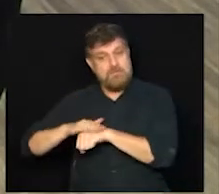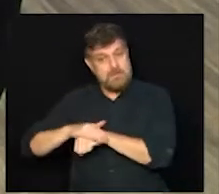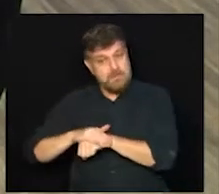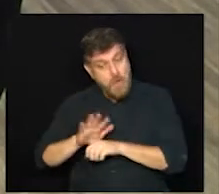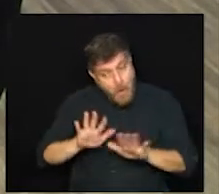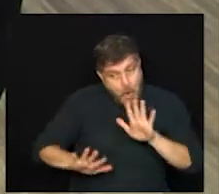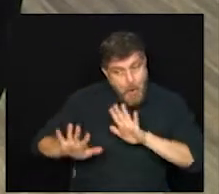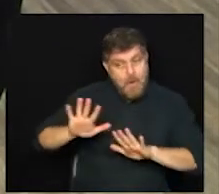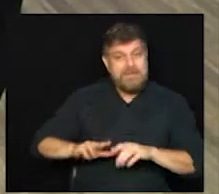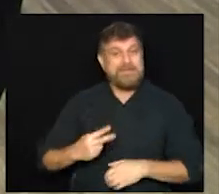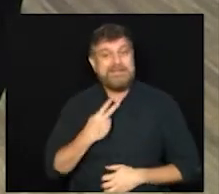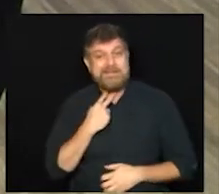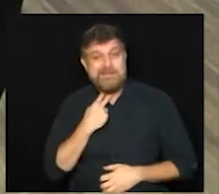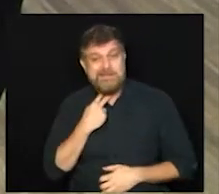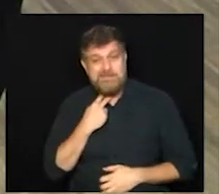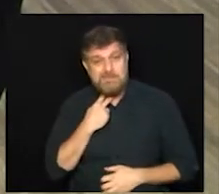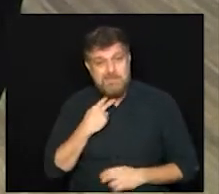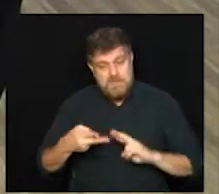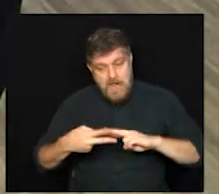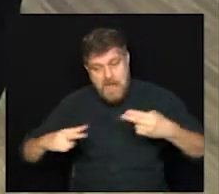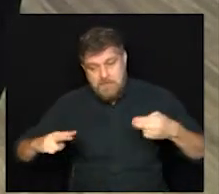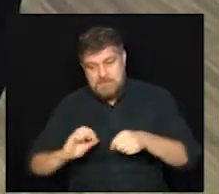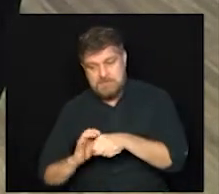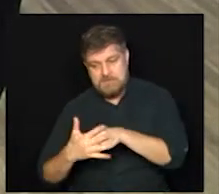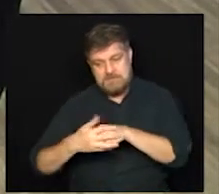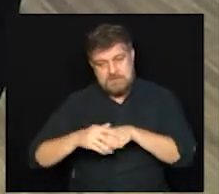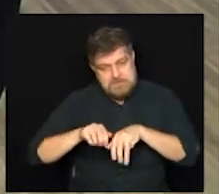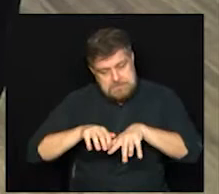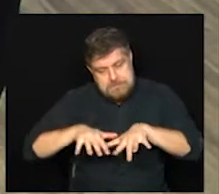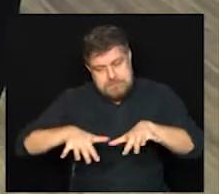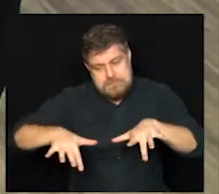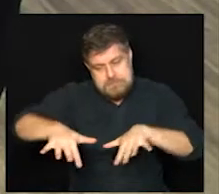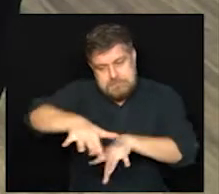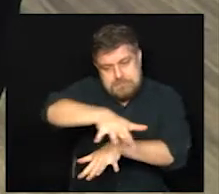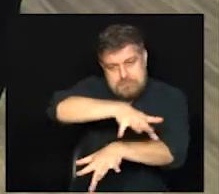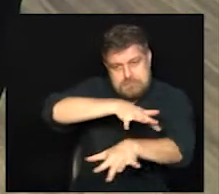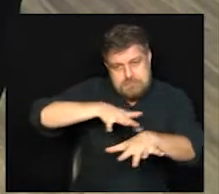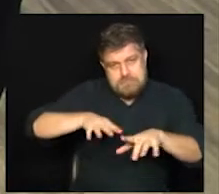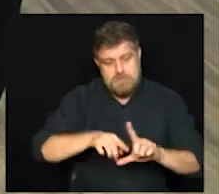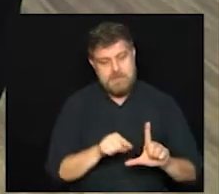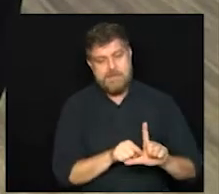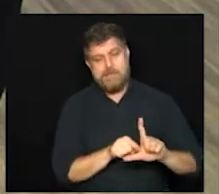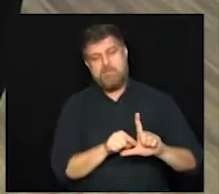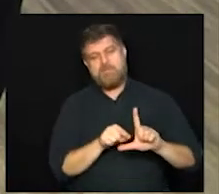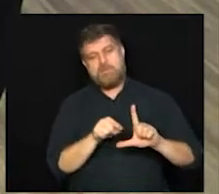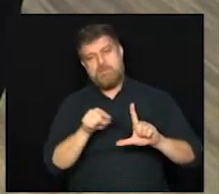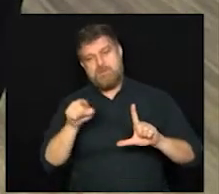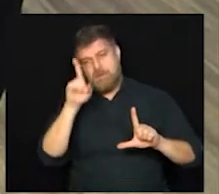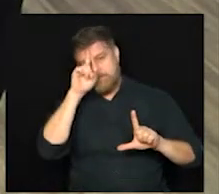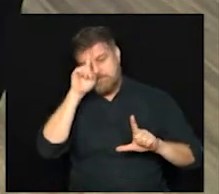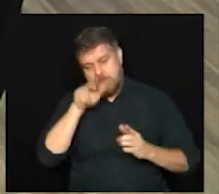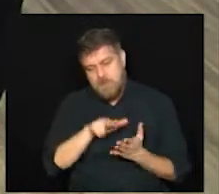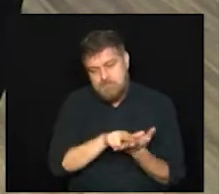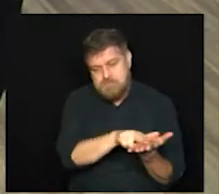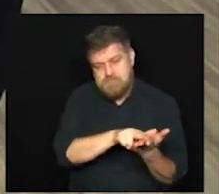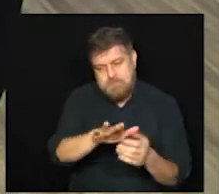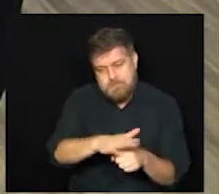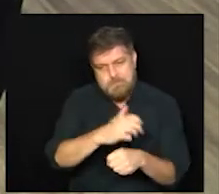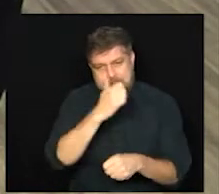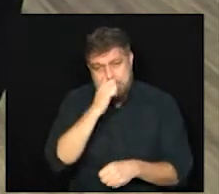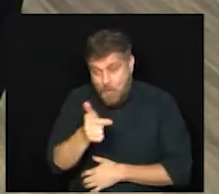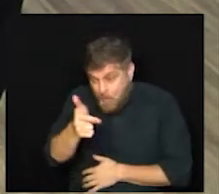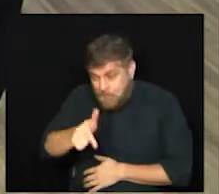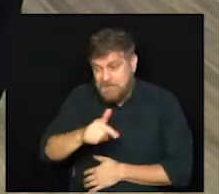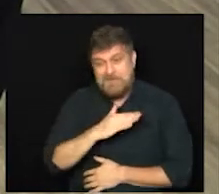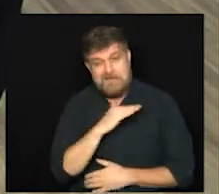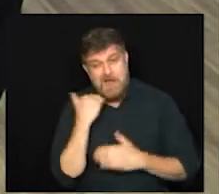não deixar uma nova variante chegar até a cidade de Campinas e aumentar novamente a taxa de internações e também o número de